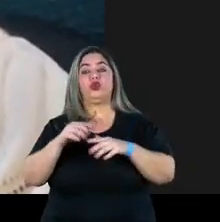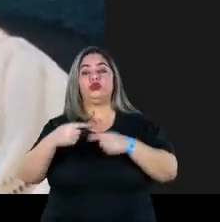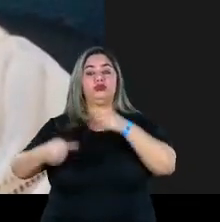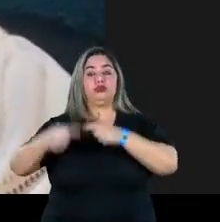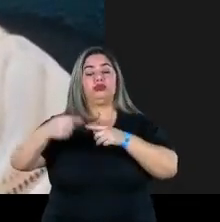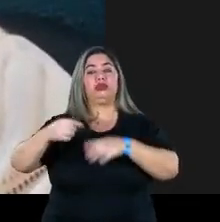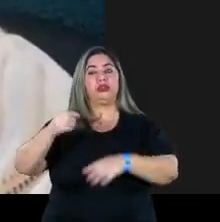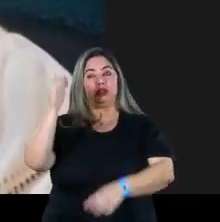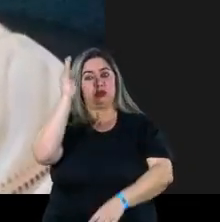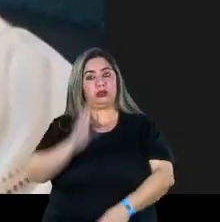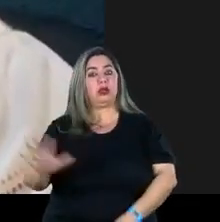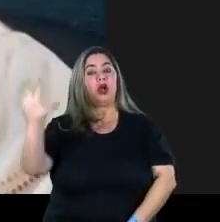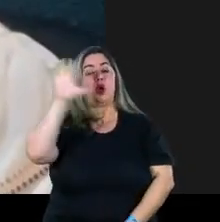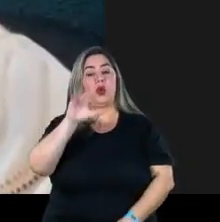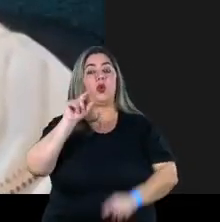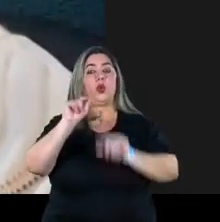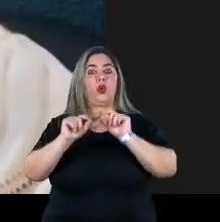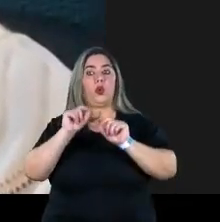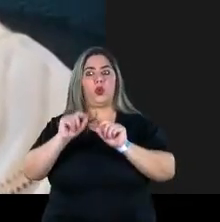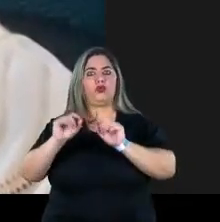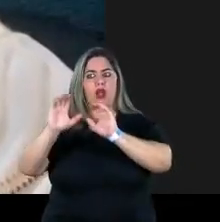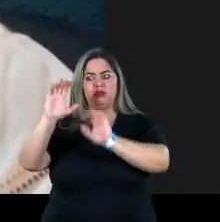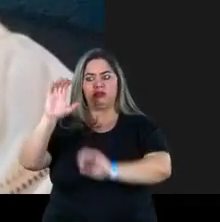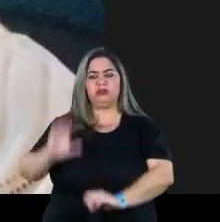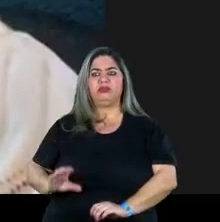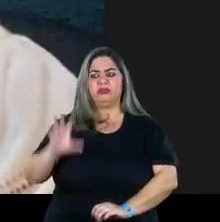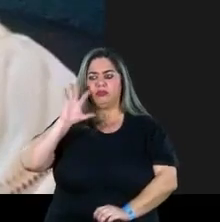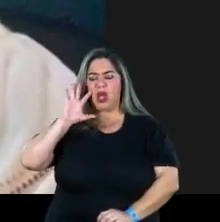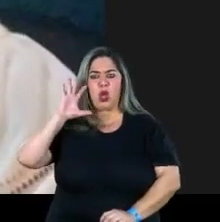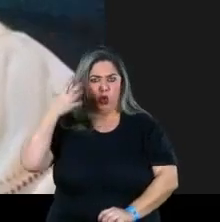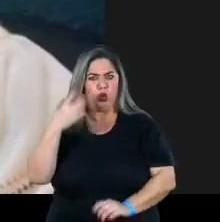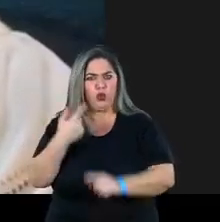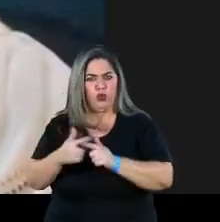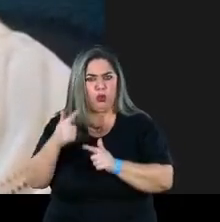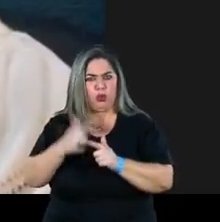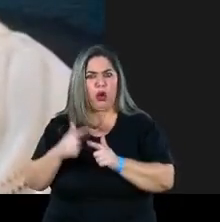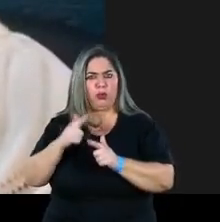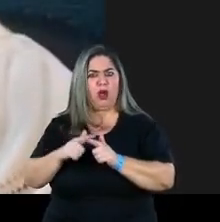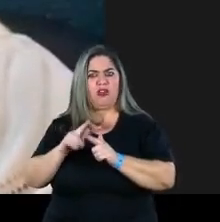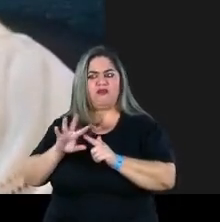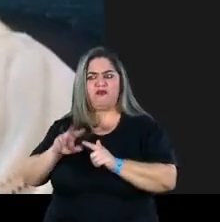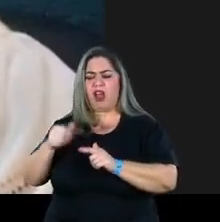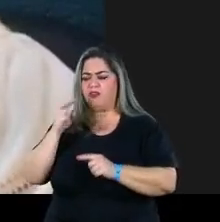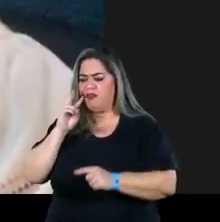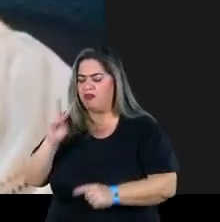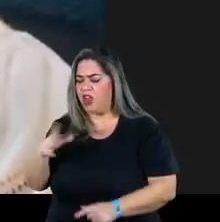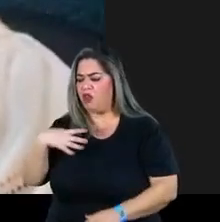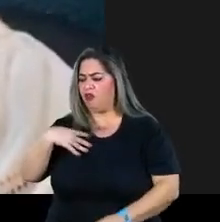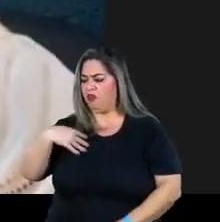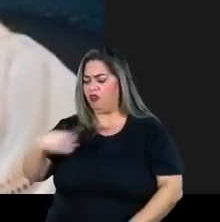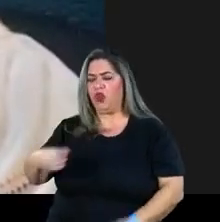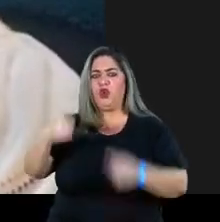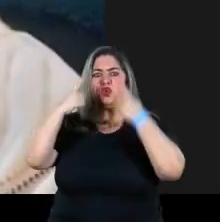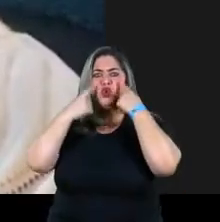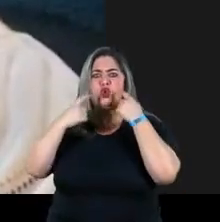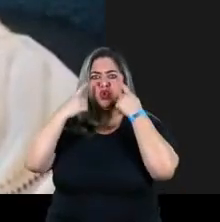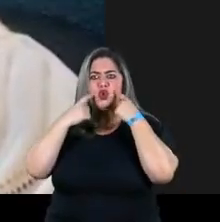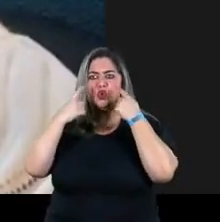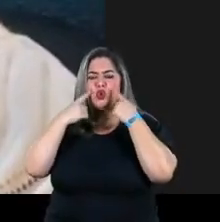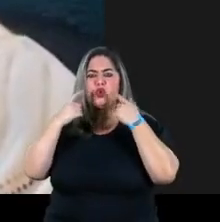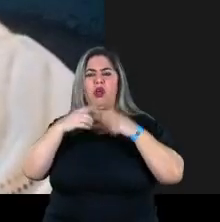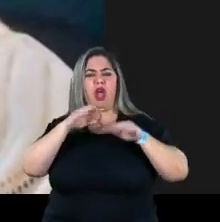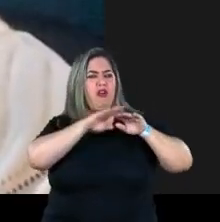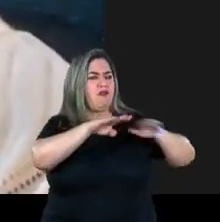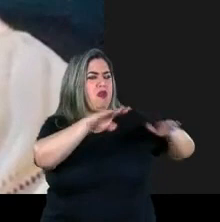decidem o rumo do Brasil, é que quando esse cidadão partir para resolver o problema, ou seja, de ver seu filho chorando de fome enquanto tem prateleira